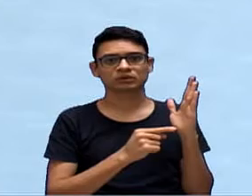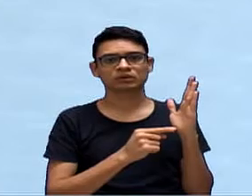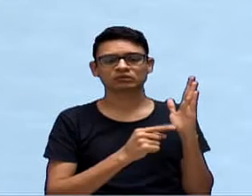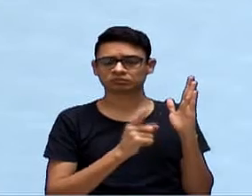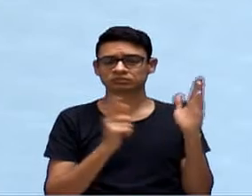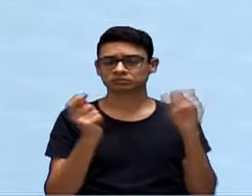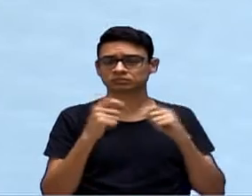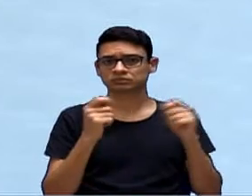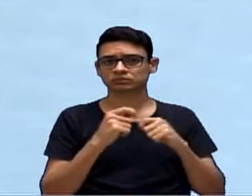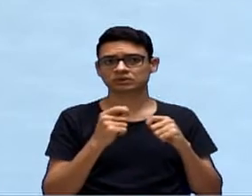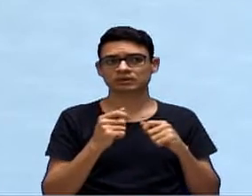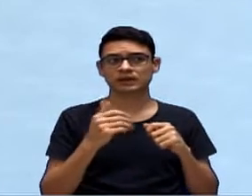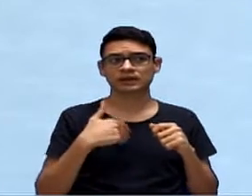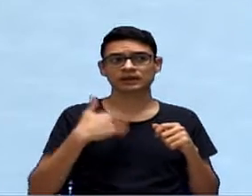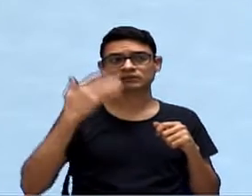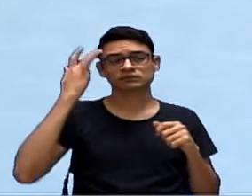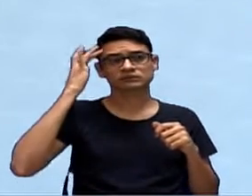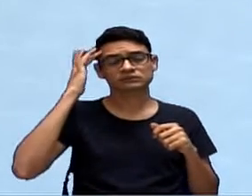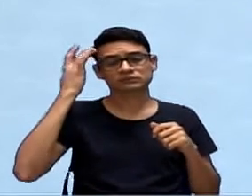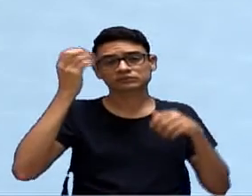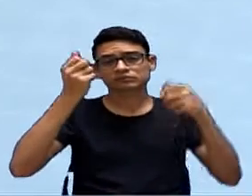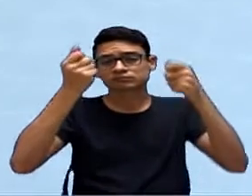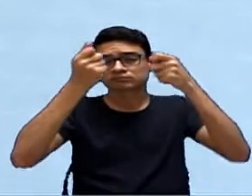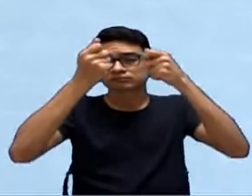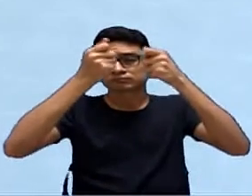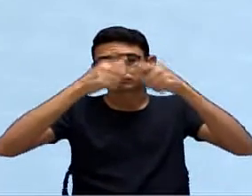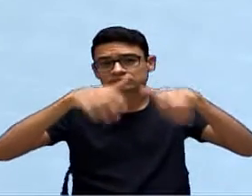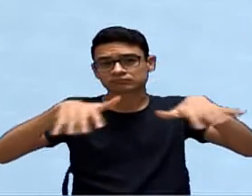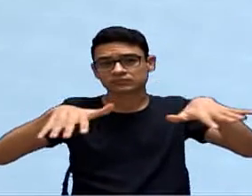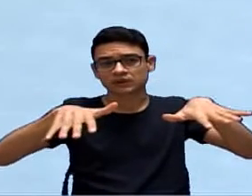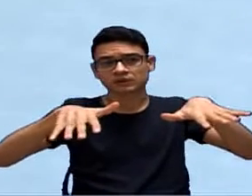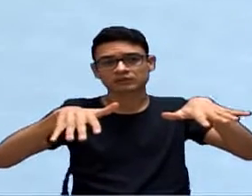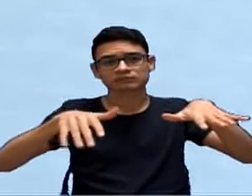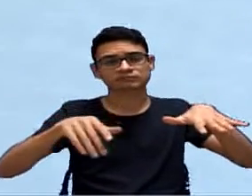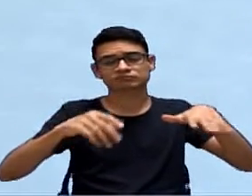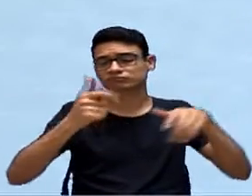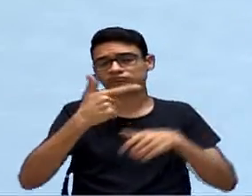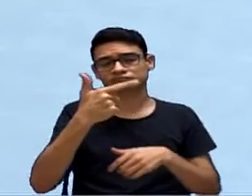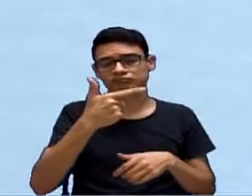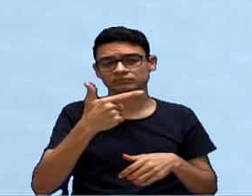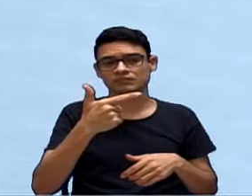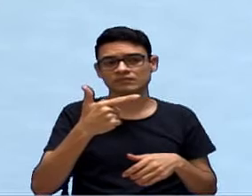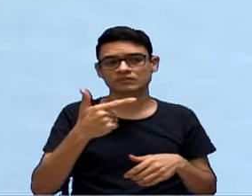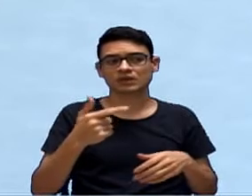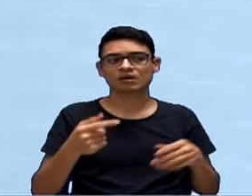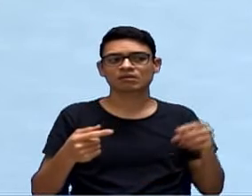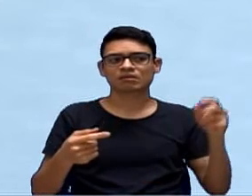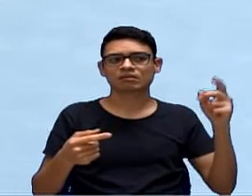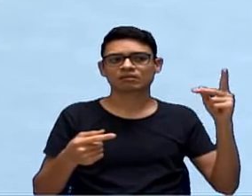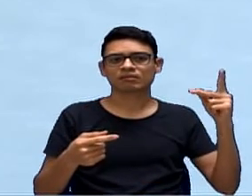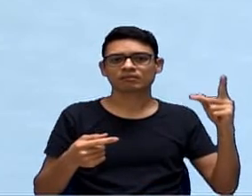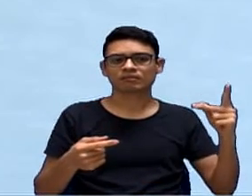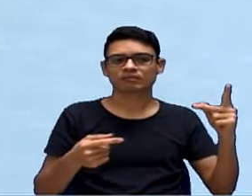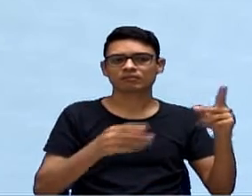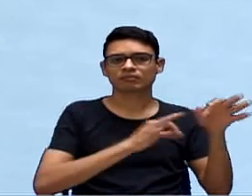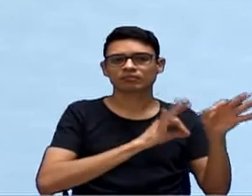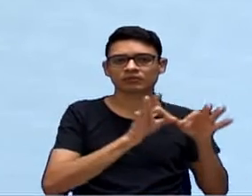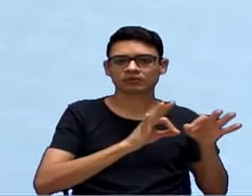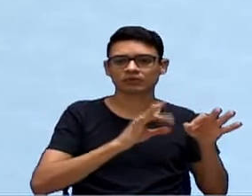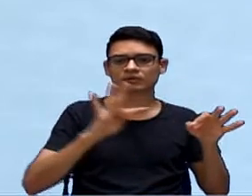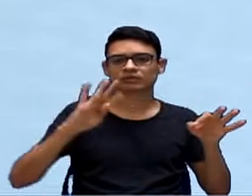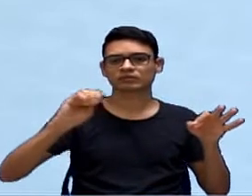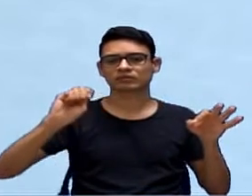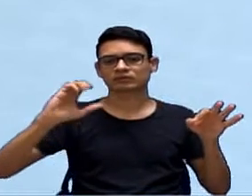o entendimento é que não prejudica, que o nosso projeto ele dialoga com o TAC, que, inclusive, nós contribuímos com a Prefeitura para que ela não pague